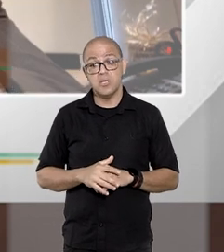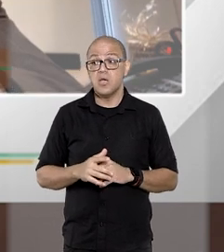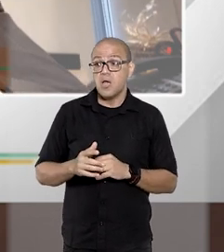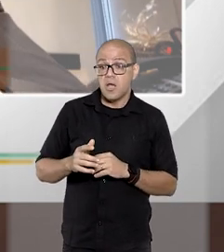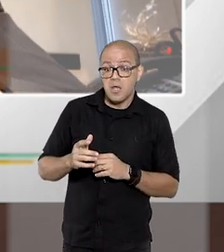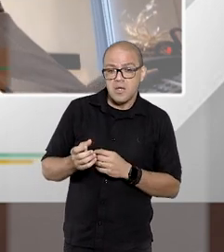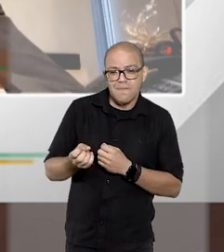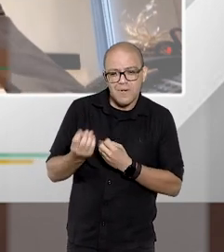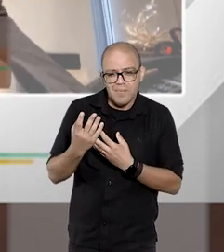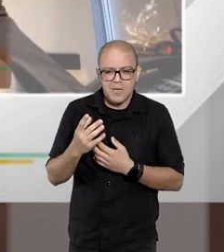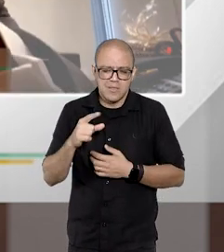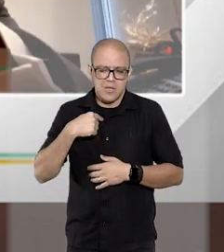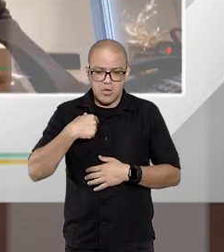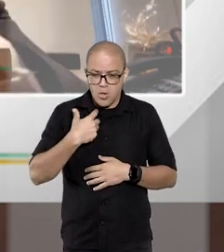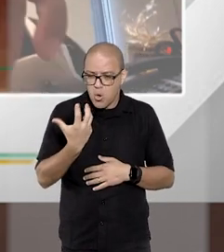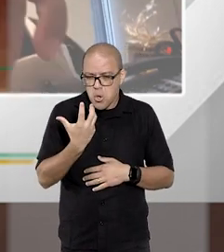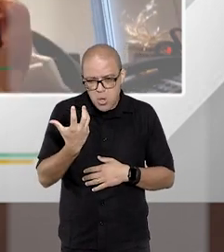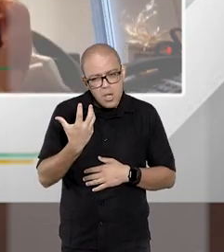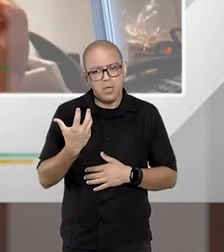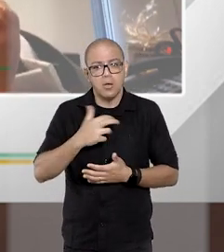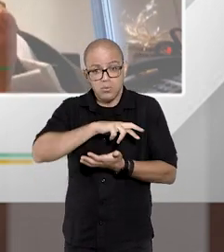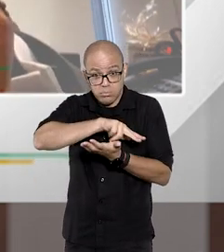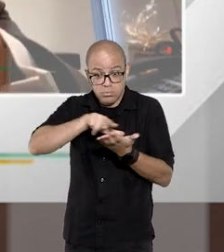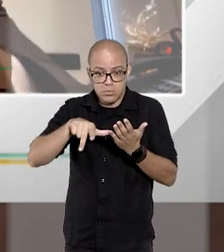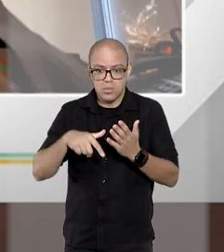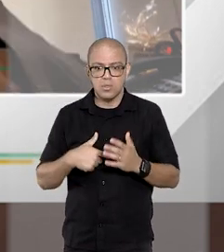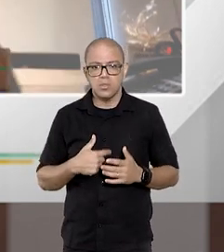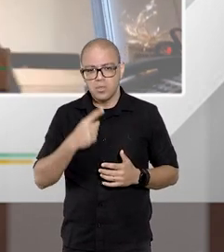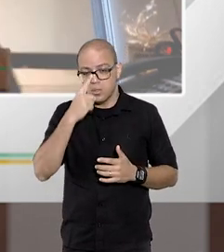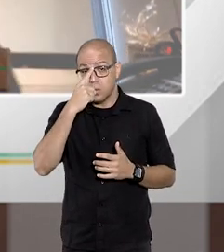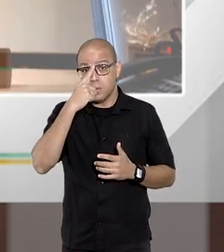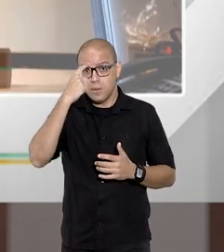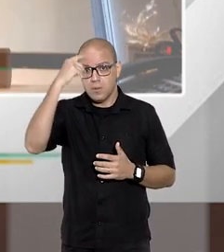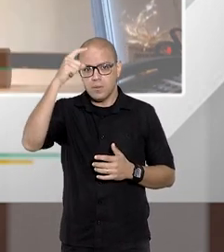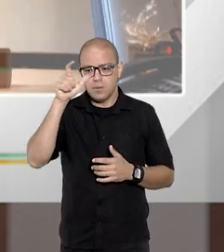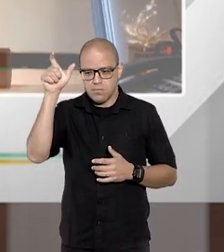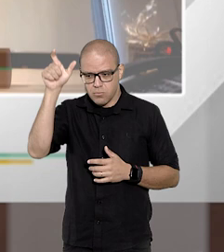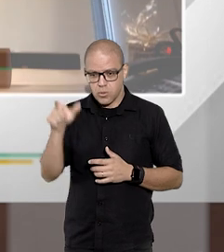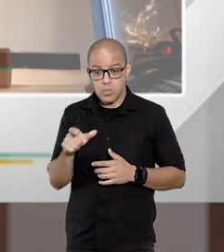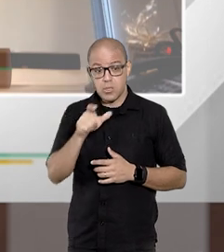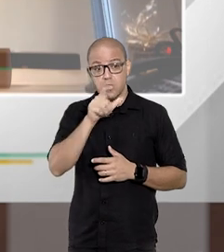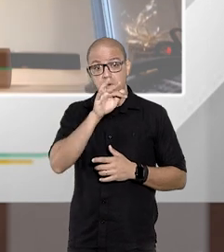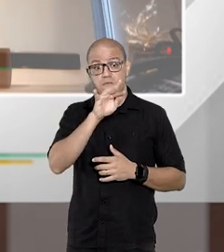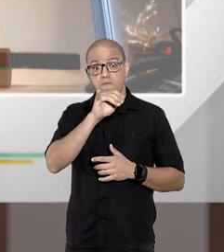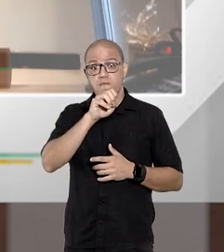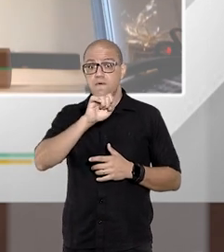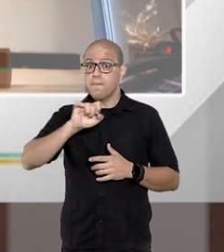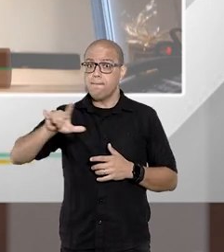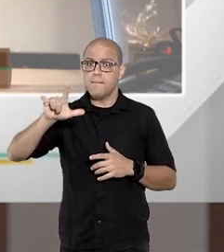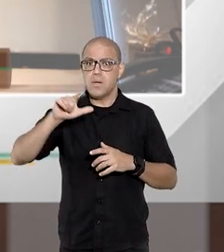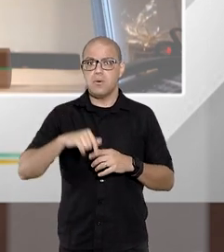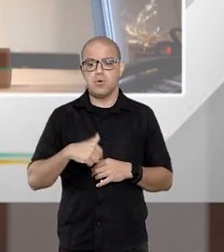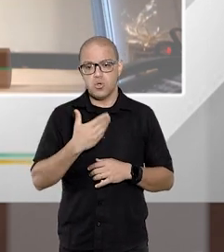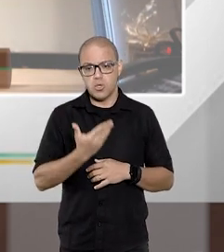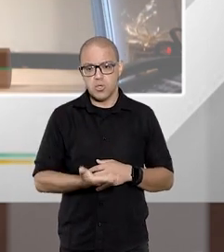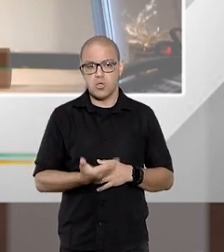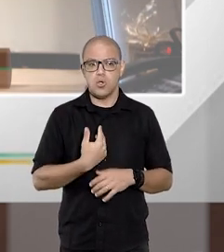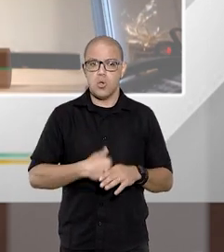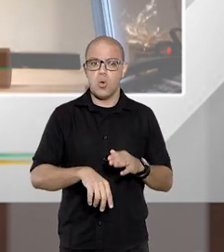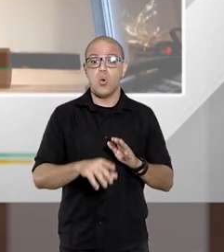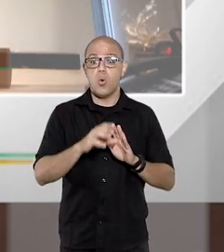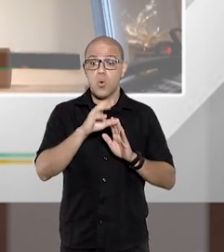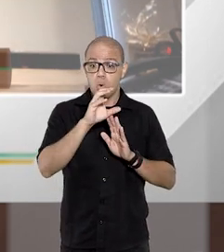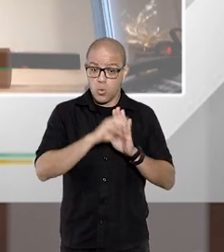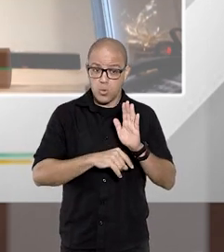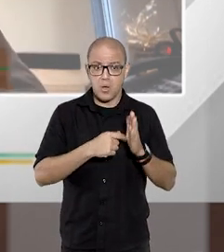informalidade então se eu quero tudo isso eu não posso ir no modelo formal que é justamente o rito do